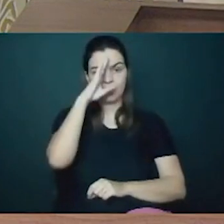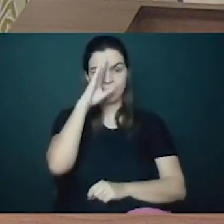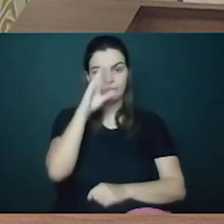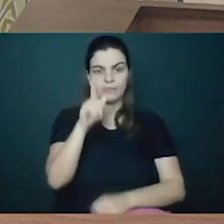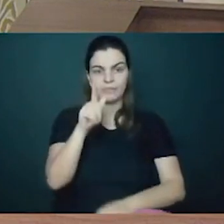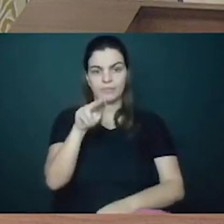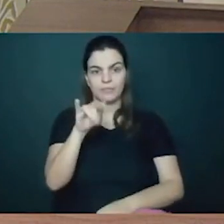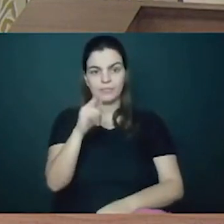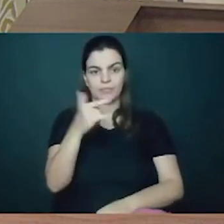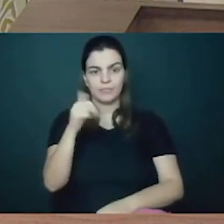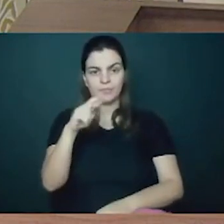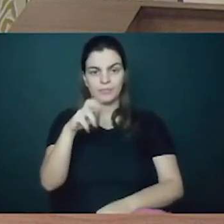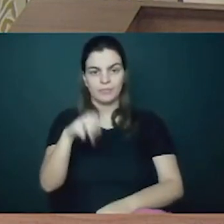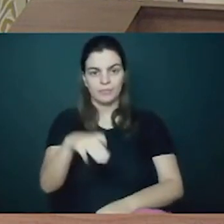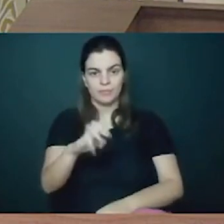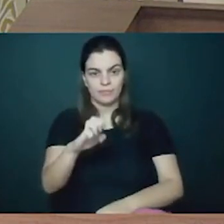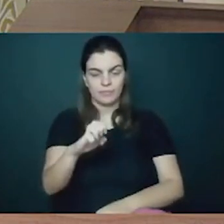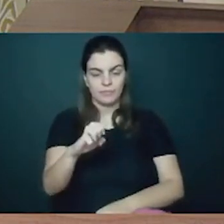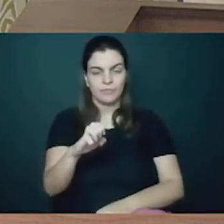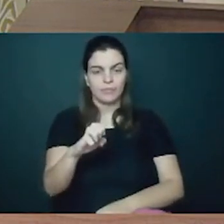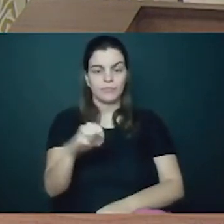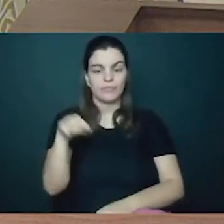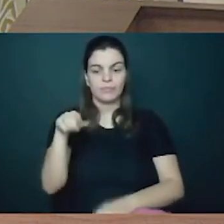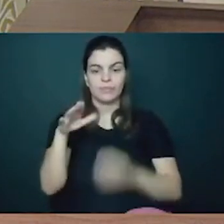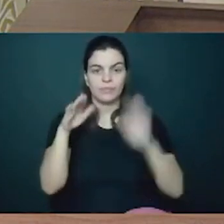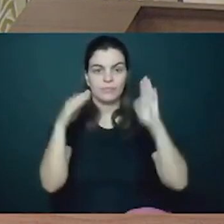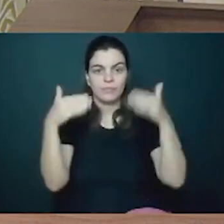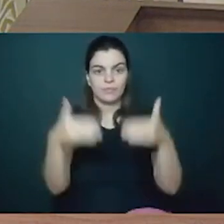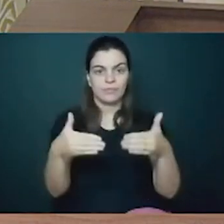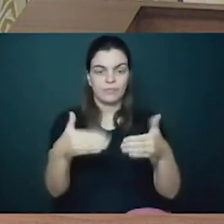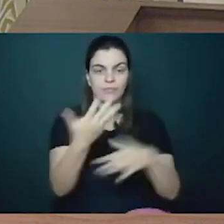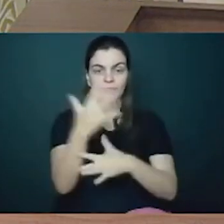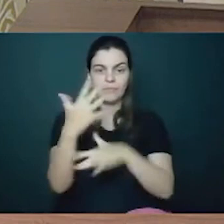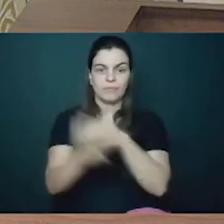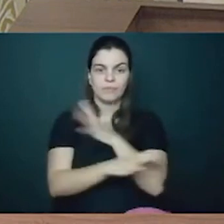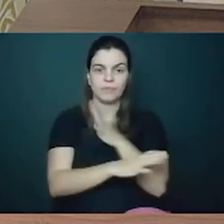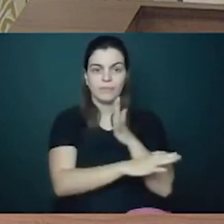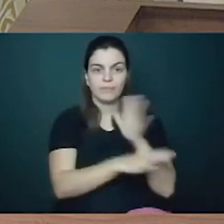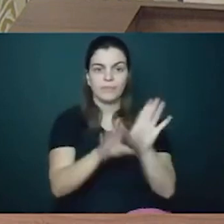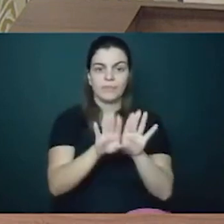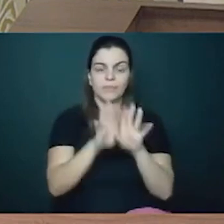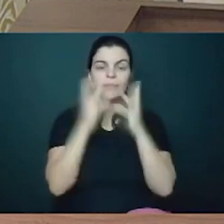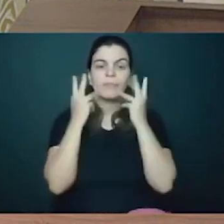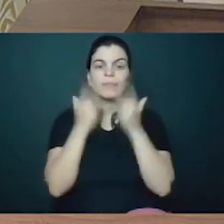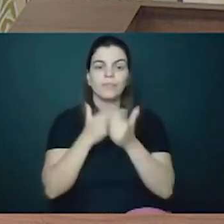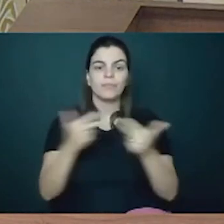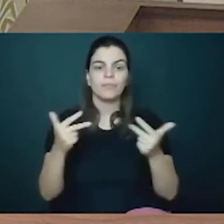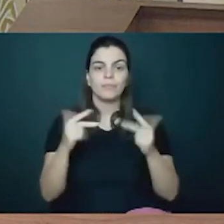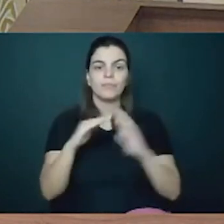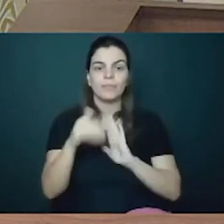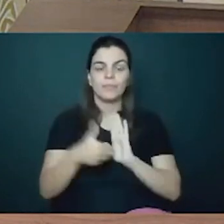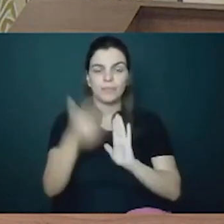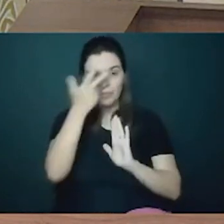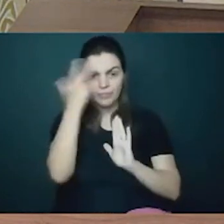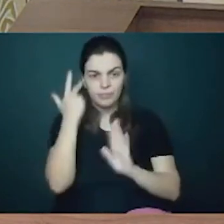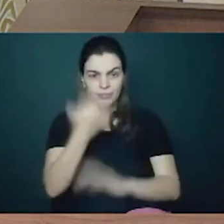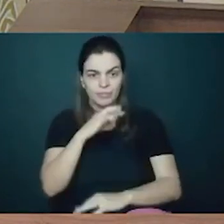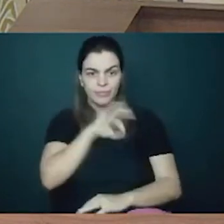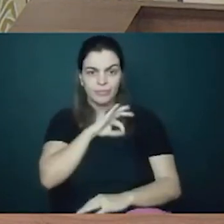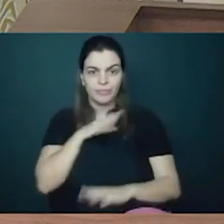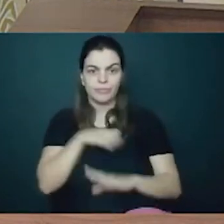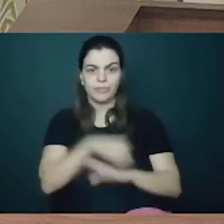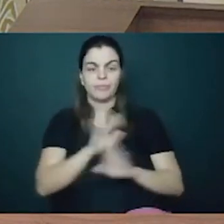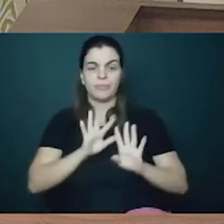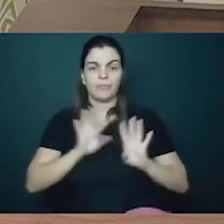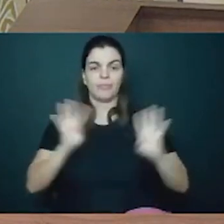Meio Ambiente e às Causas Animais, e a todos os servidores da Polícia Civil que lá colaboraram com a realização desta festa.